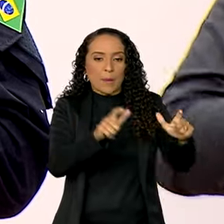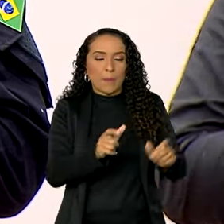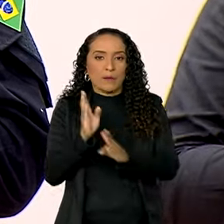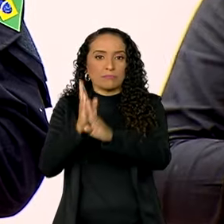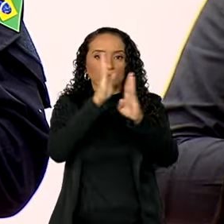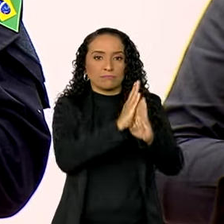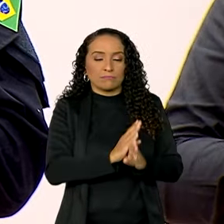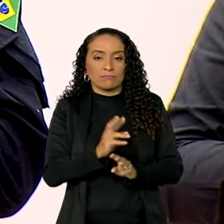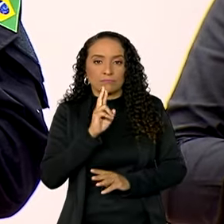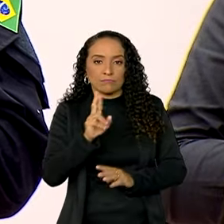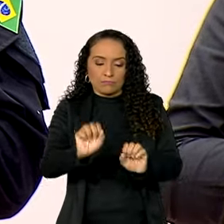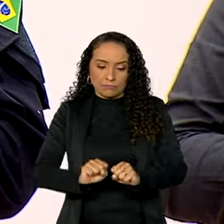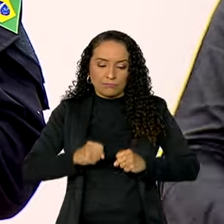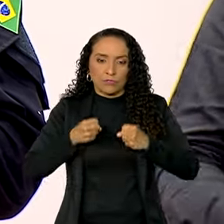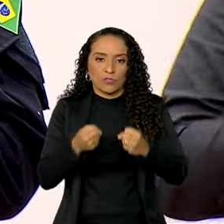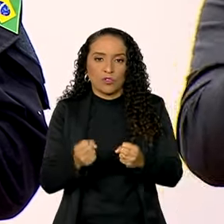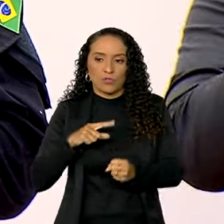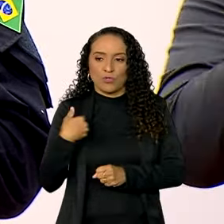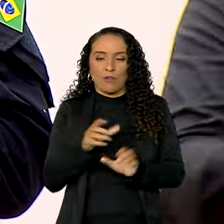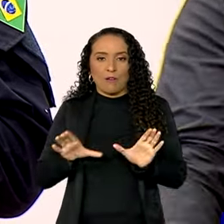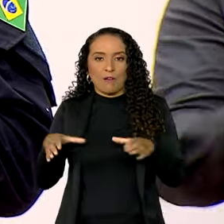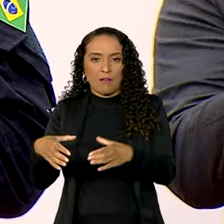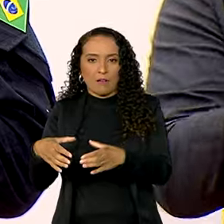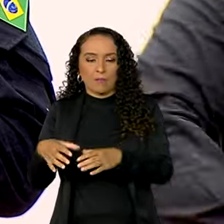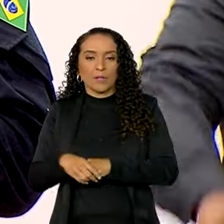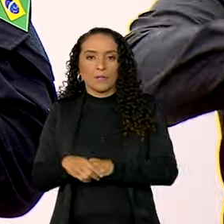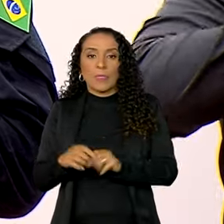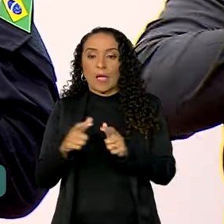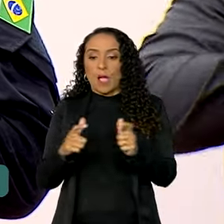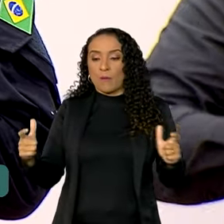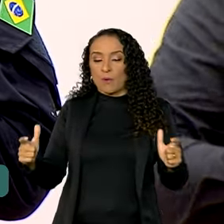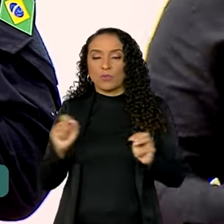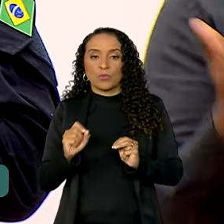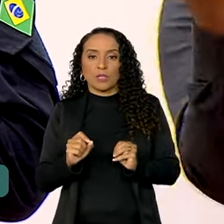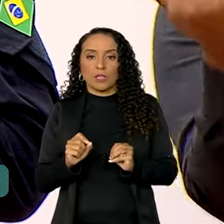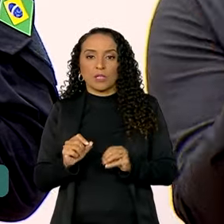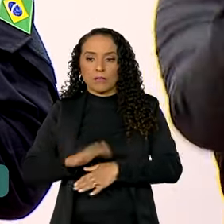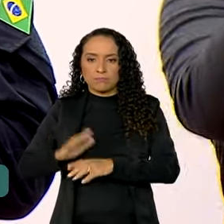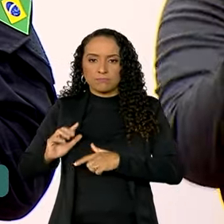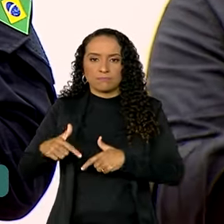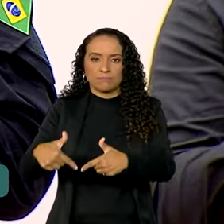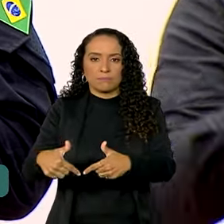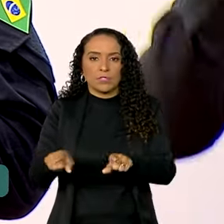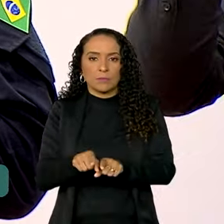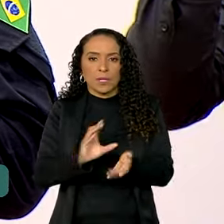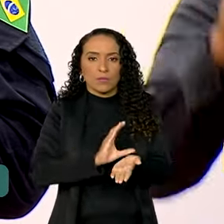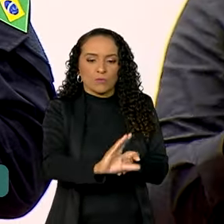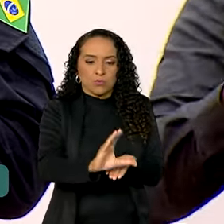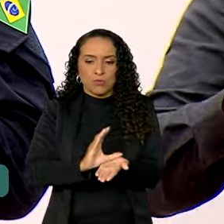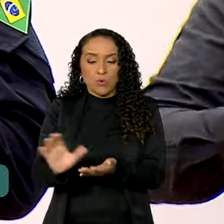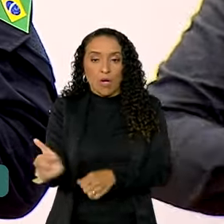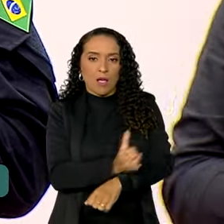resultado do esforço de nossa equipe, do aumento das operações e dos investimentos